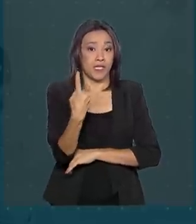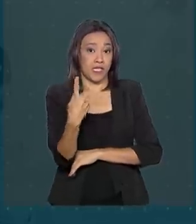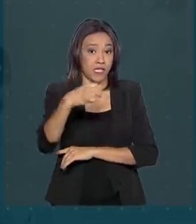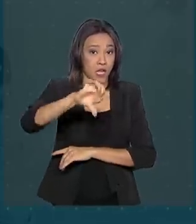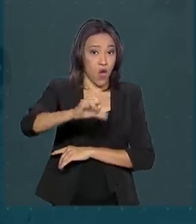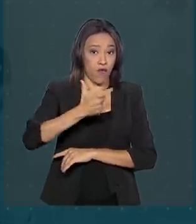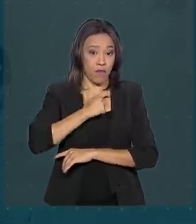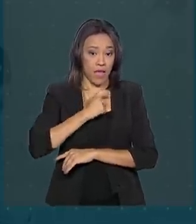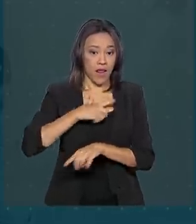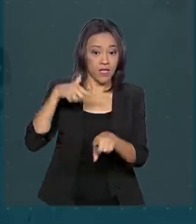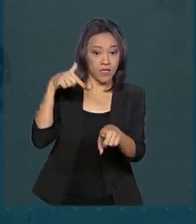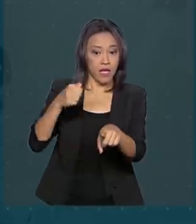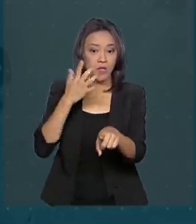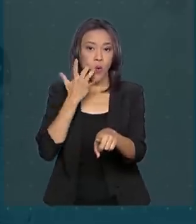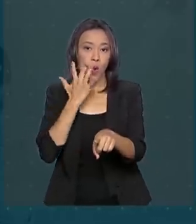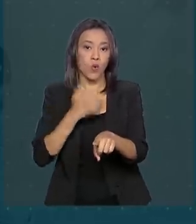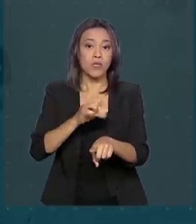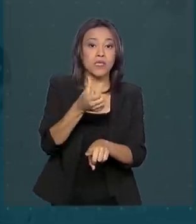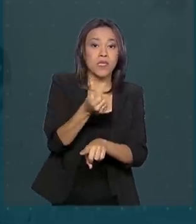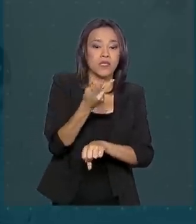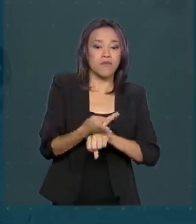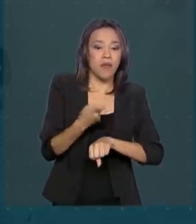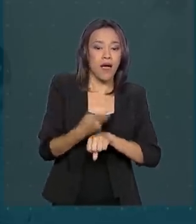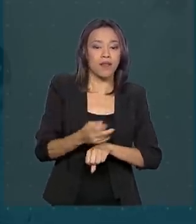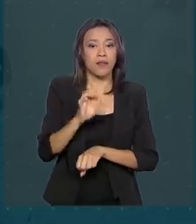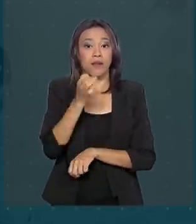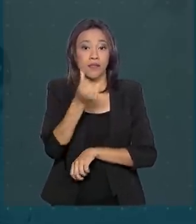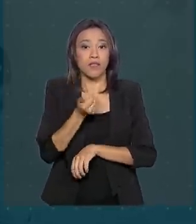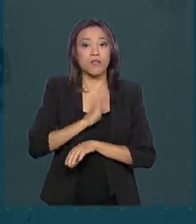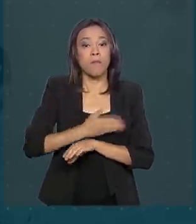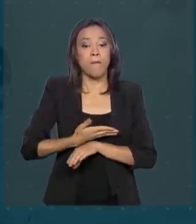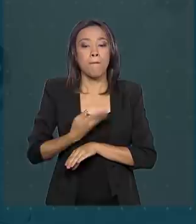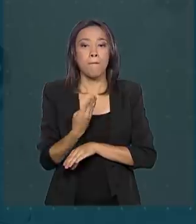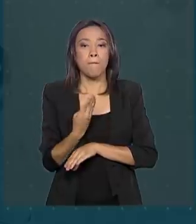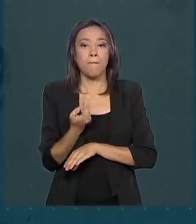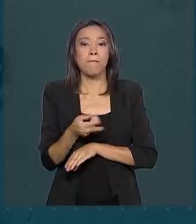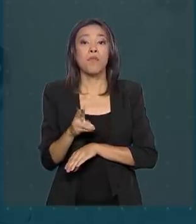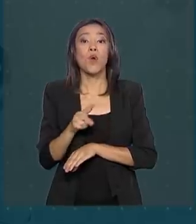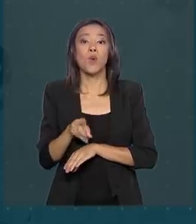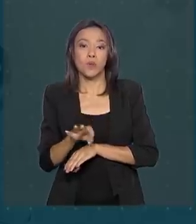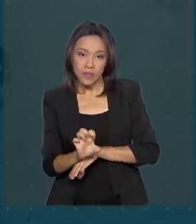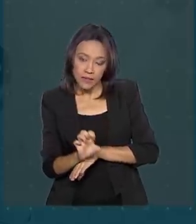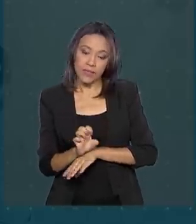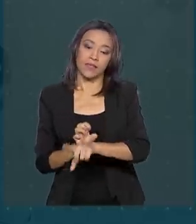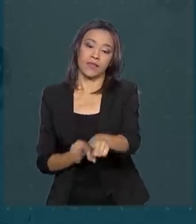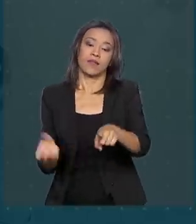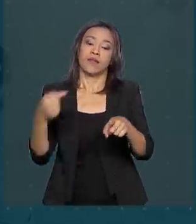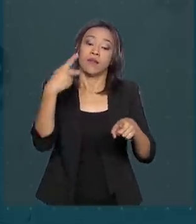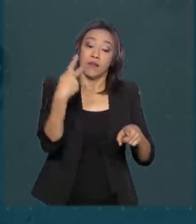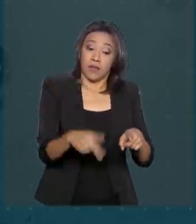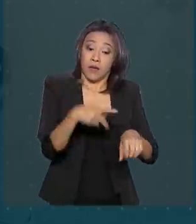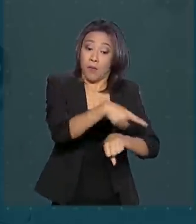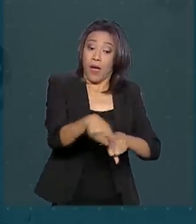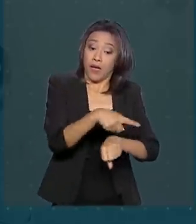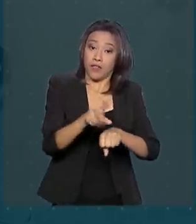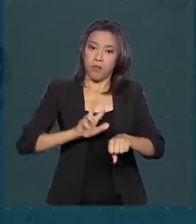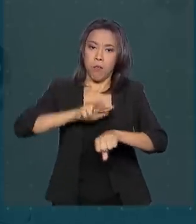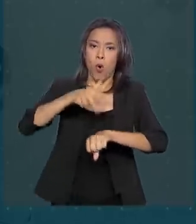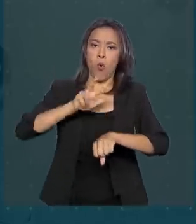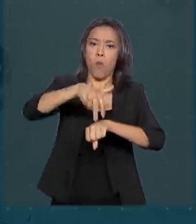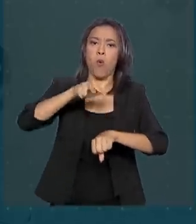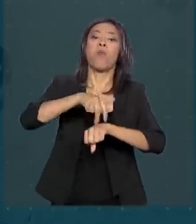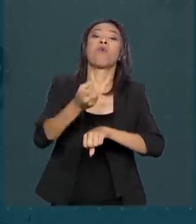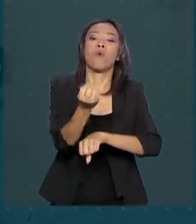sendo sete ouros, seis pratas e seis bronzes. Na história moderna dos Jogos Olímpicos, o país já subiu no pódio